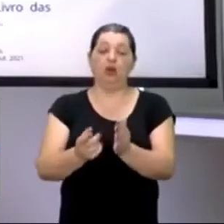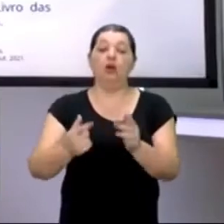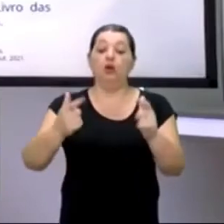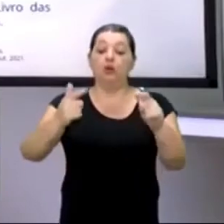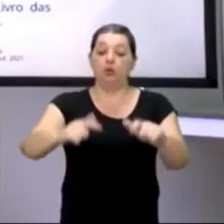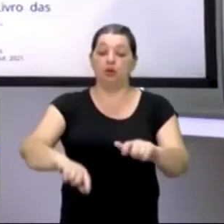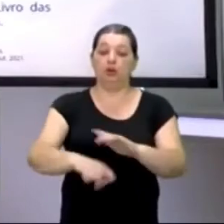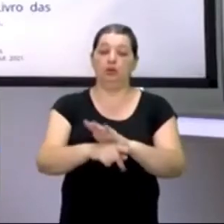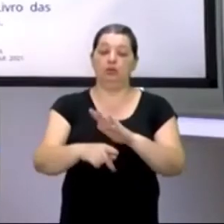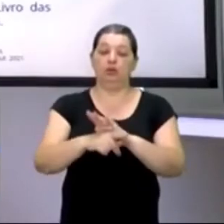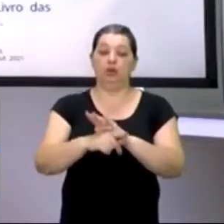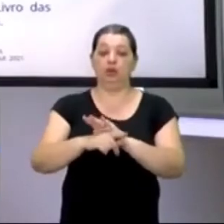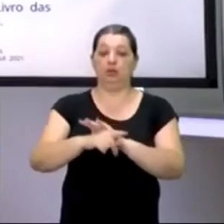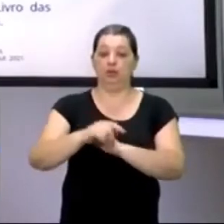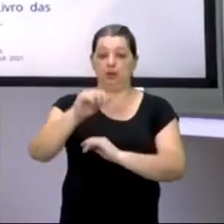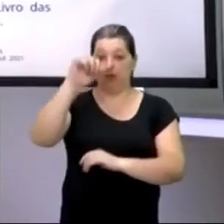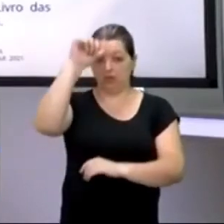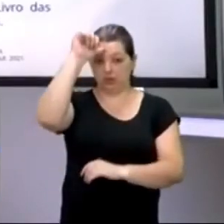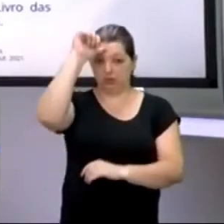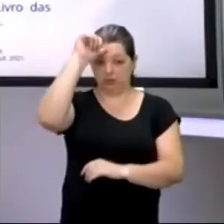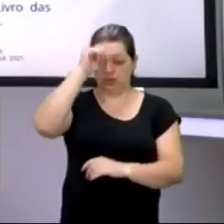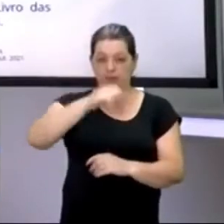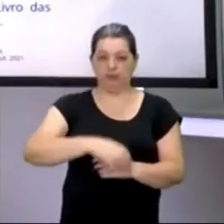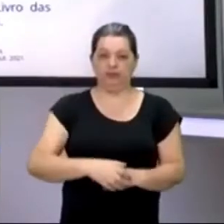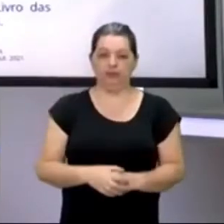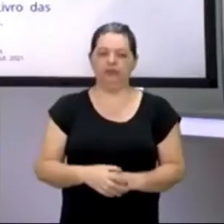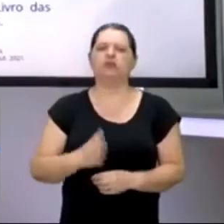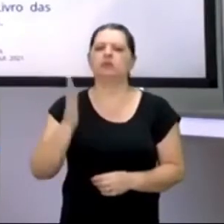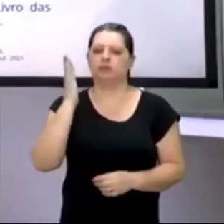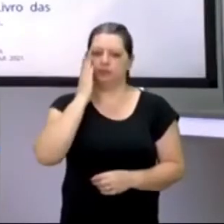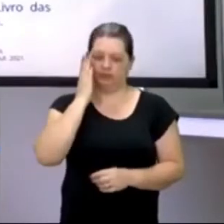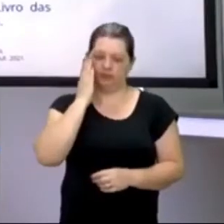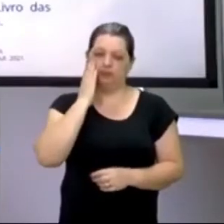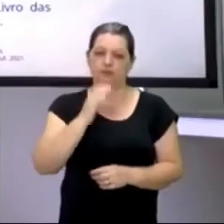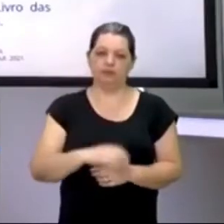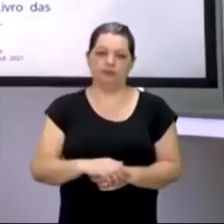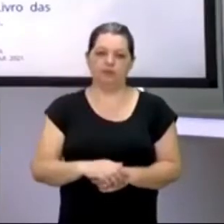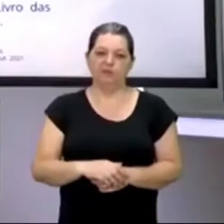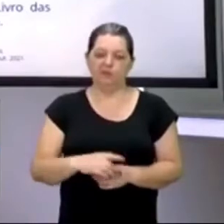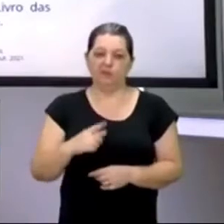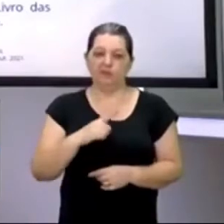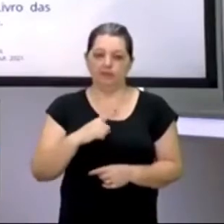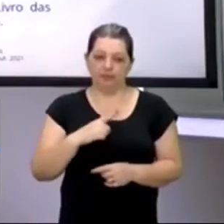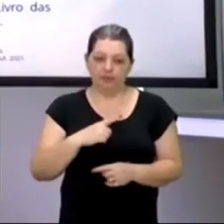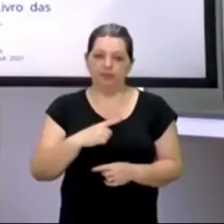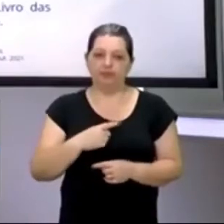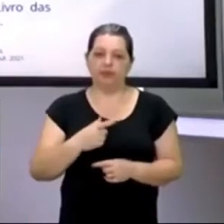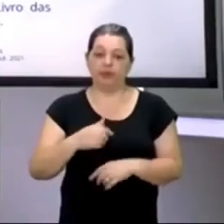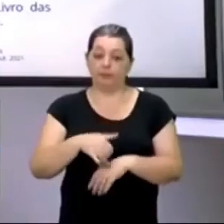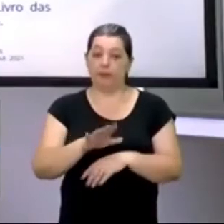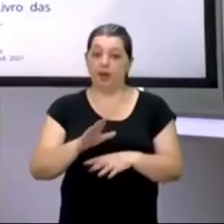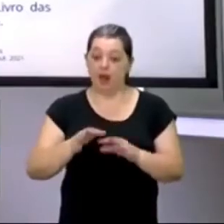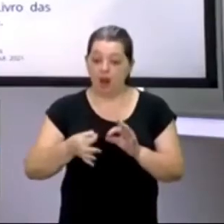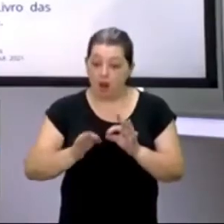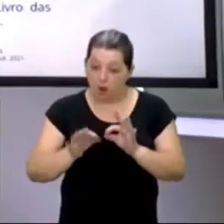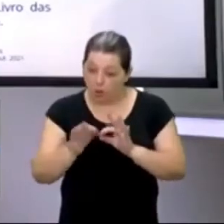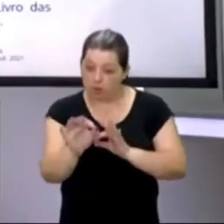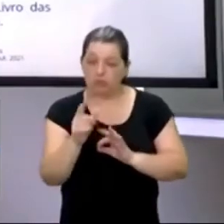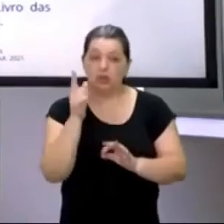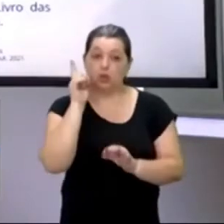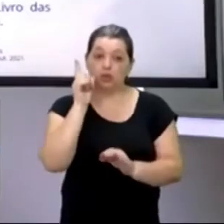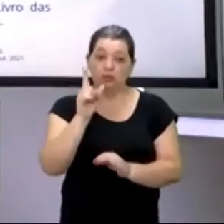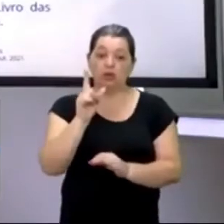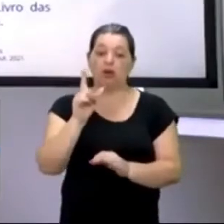e que, bom, a gente sabe, que eles tinham que ir um pouquinho mais para longe, para ver se encontravam terra,